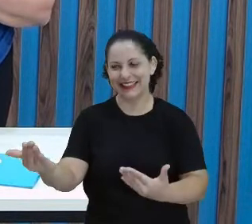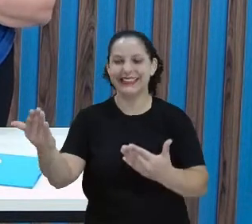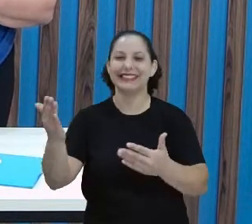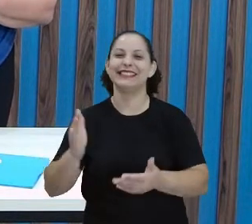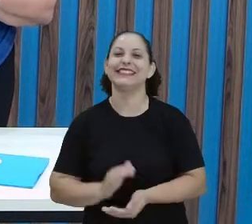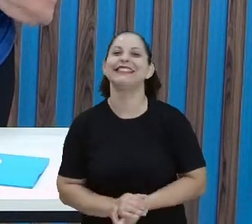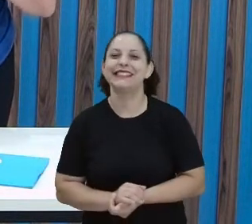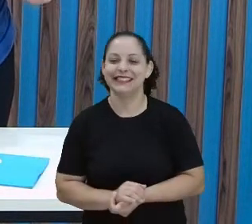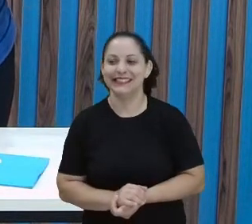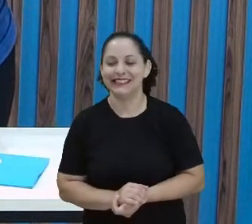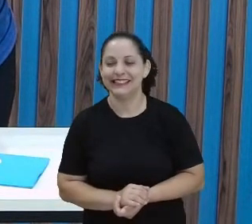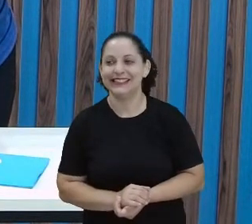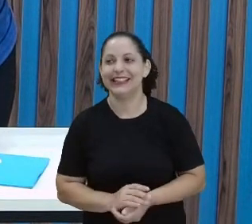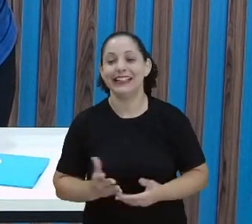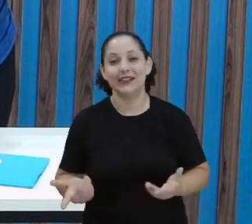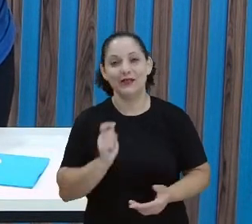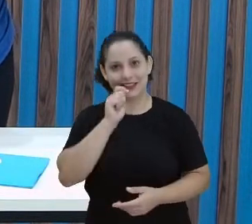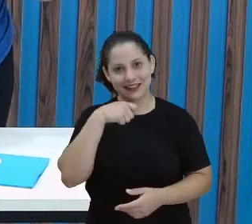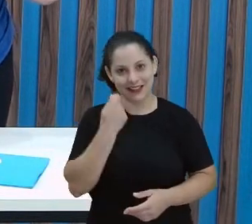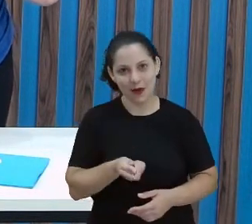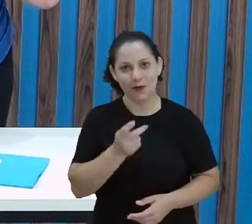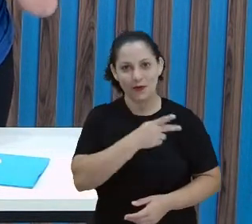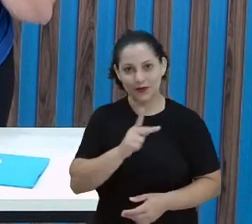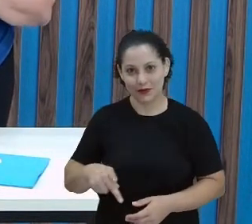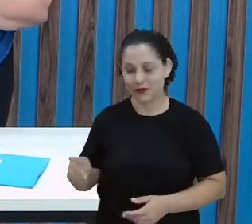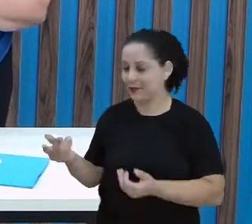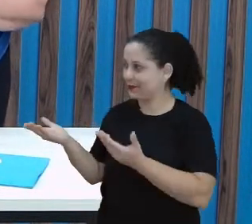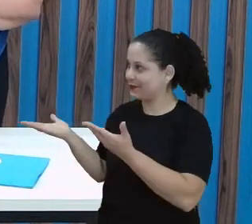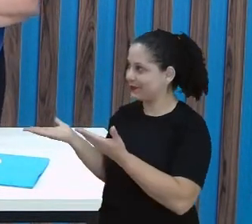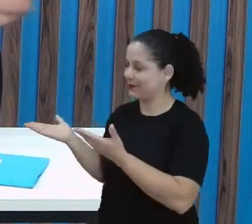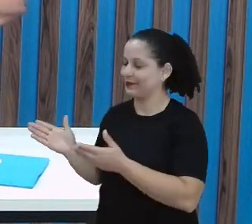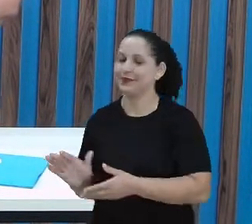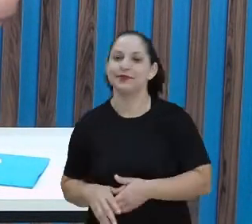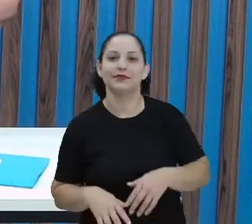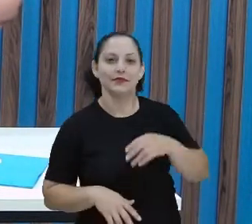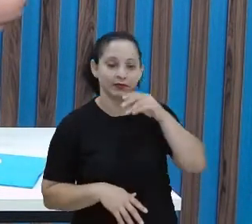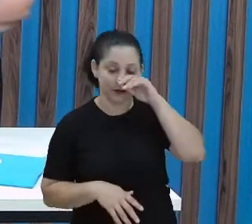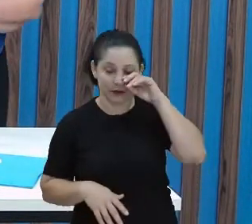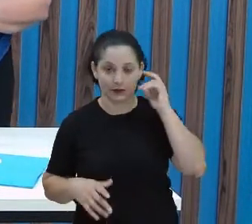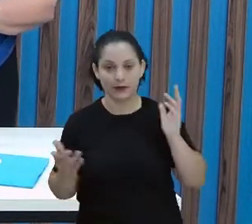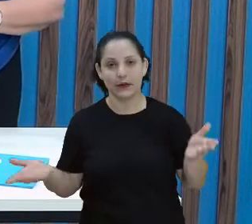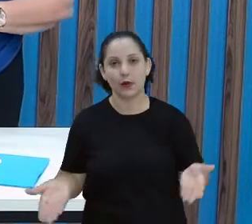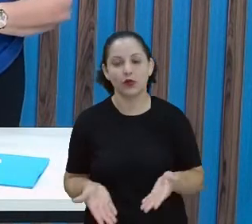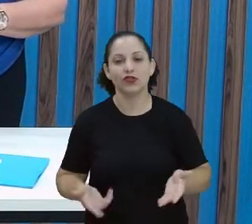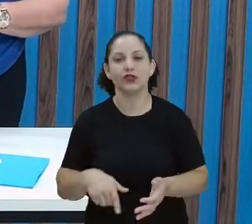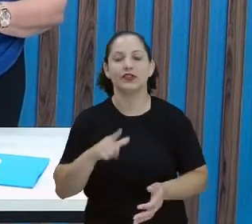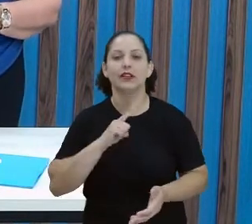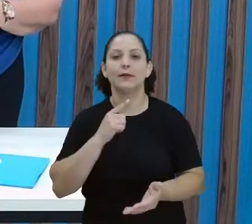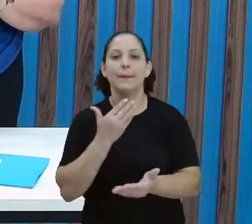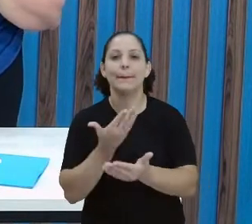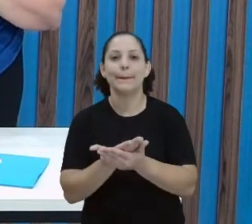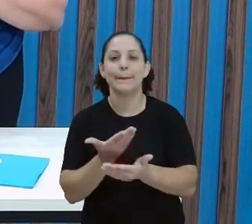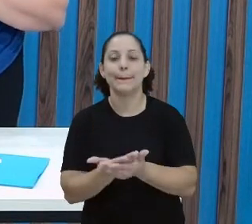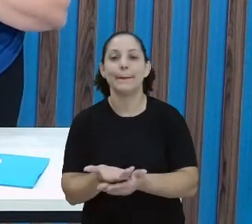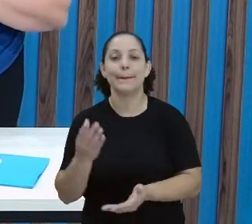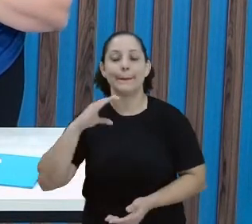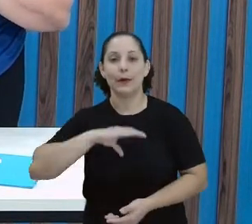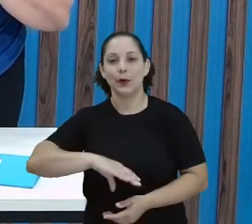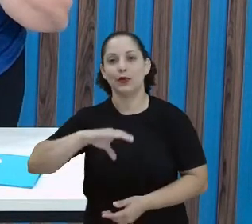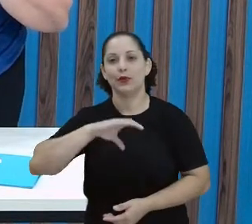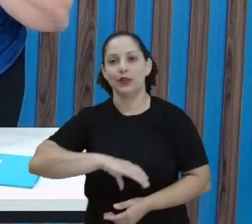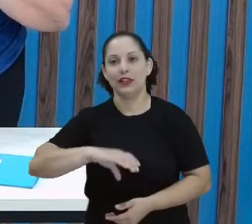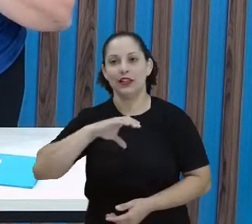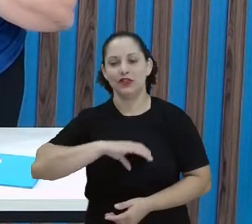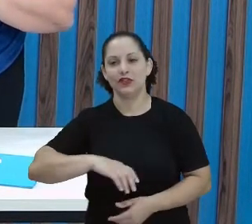Kézia. E o sinal da professora Iris Diana? Hoje teremos aula de língua portuguesa e o tema